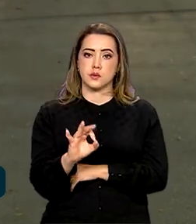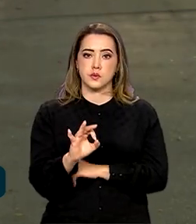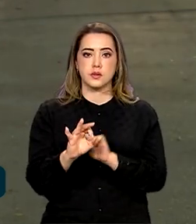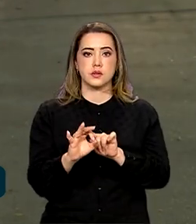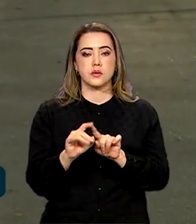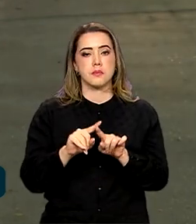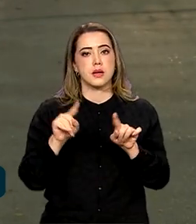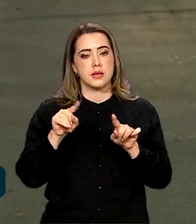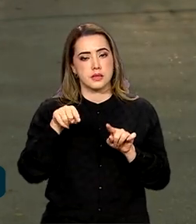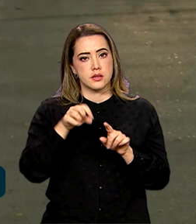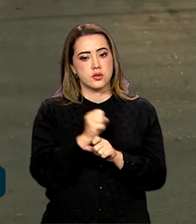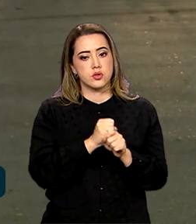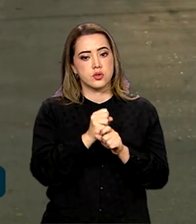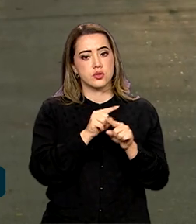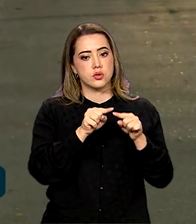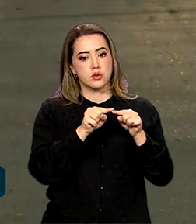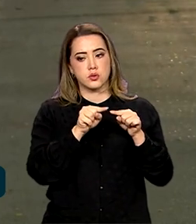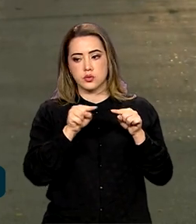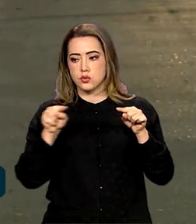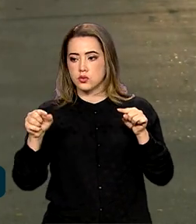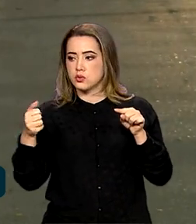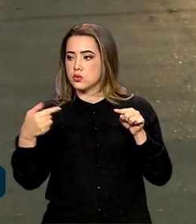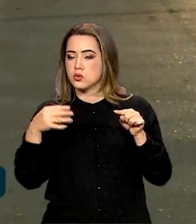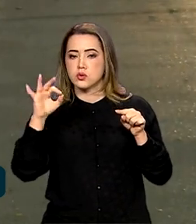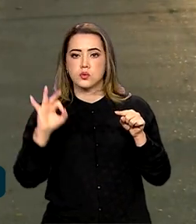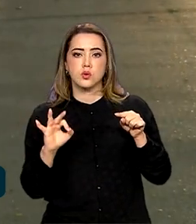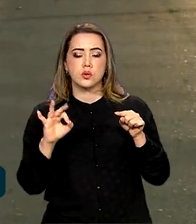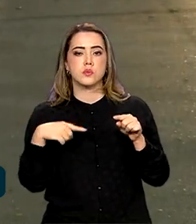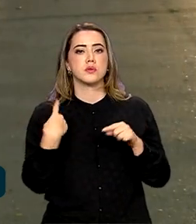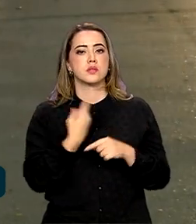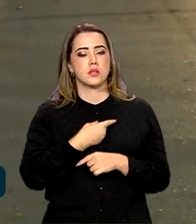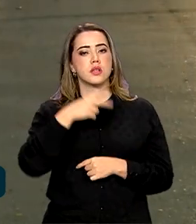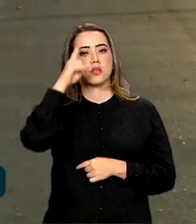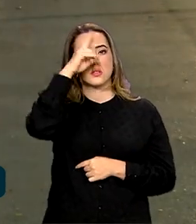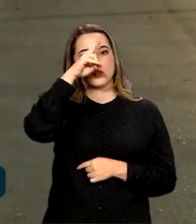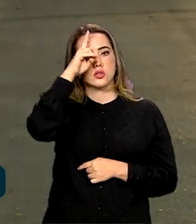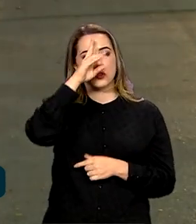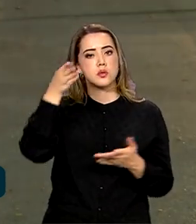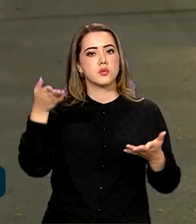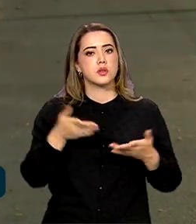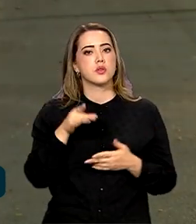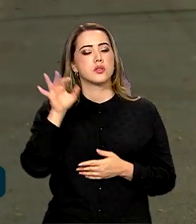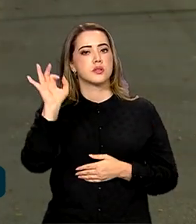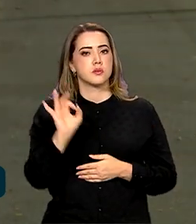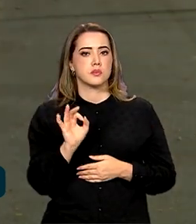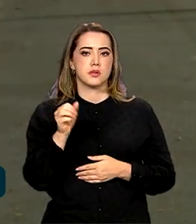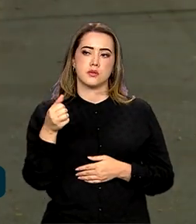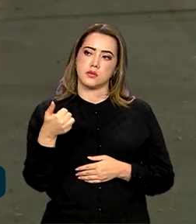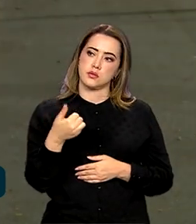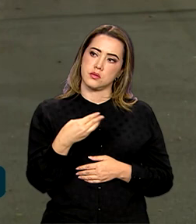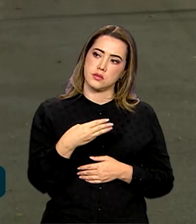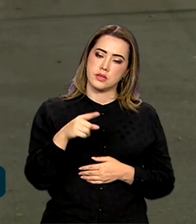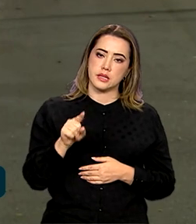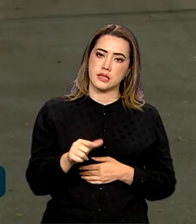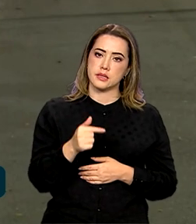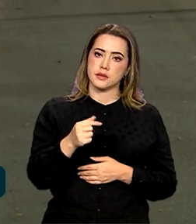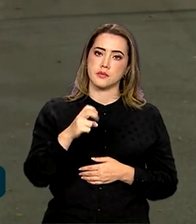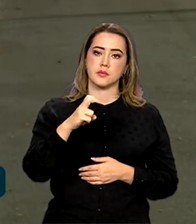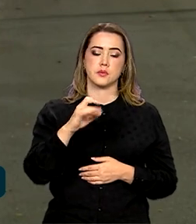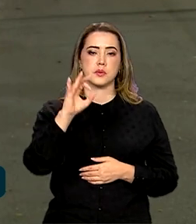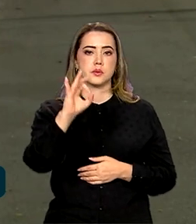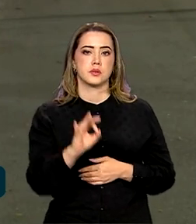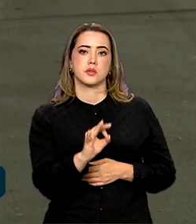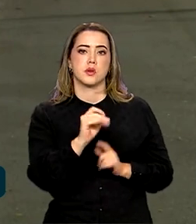mantiveram a previsão de Selic em 12% e a gente lembra que hoje essa taxa está em 13,75%,